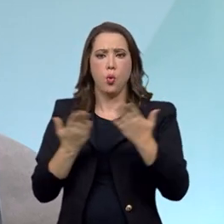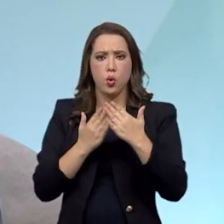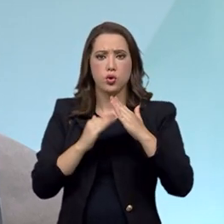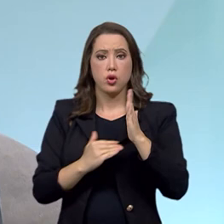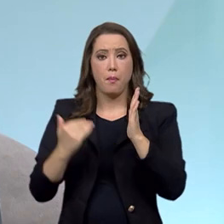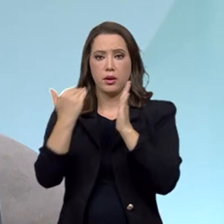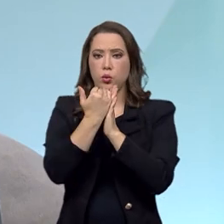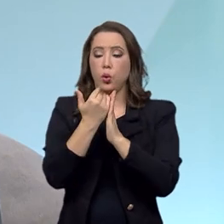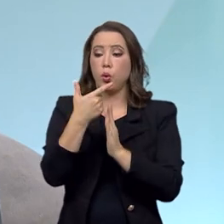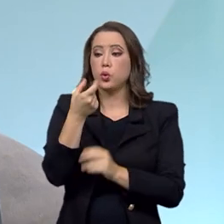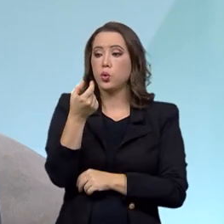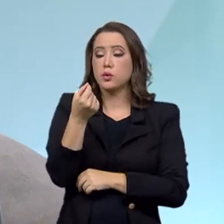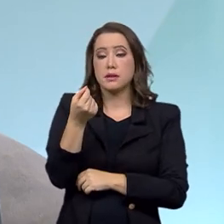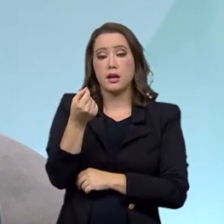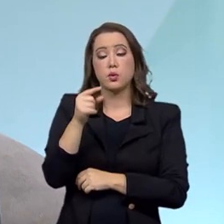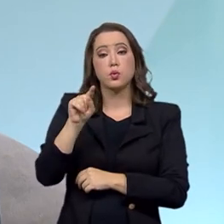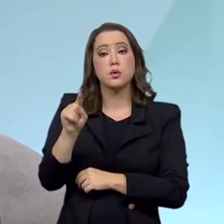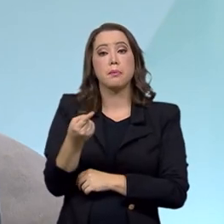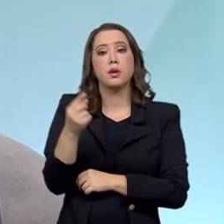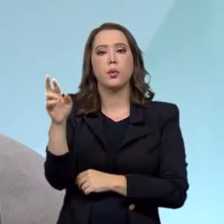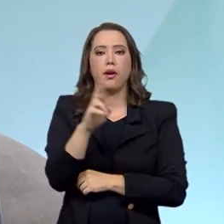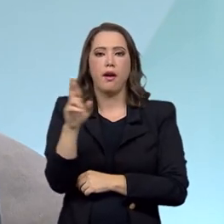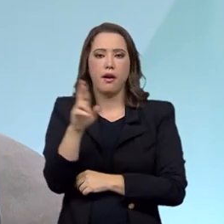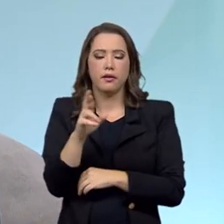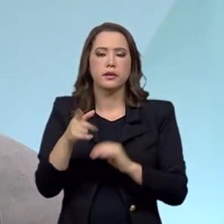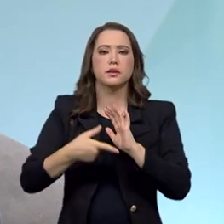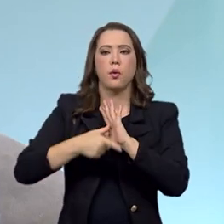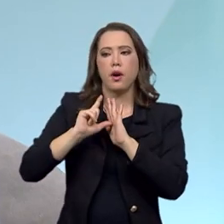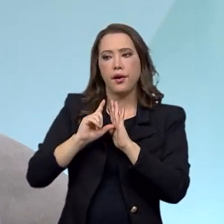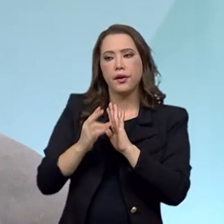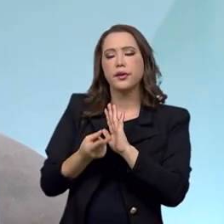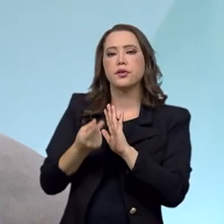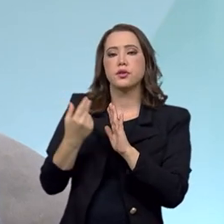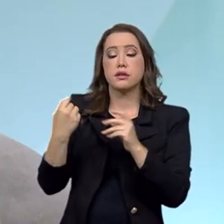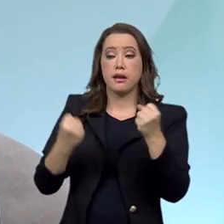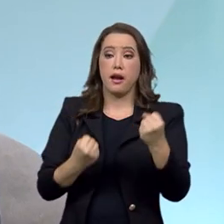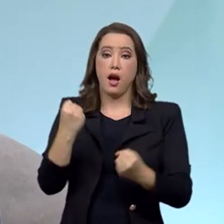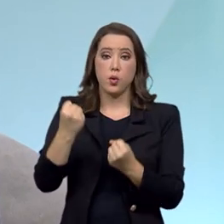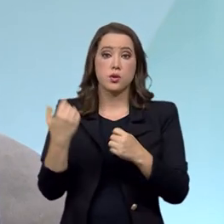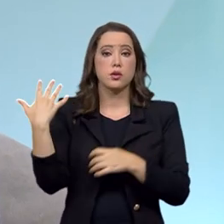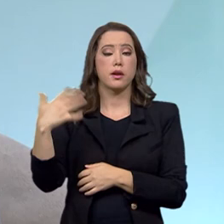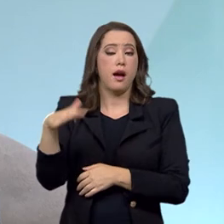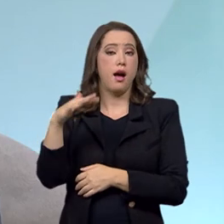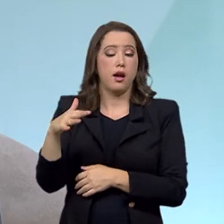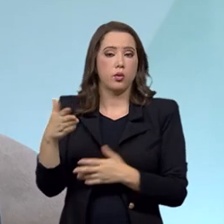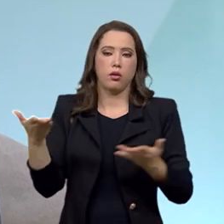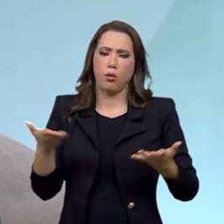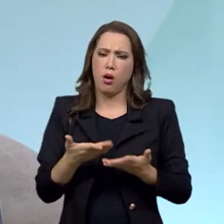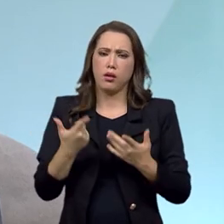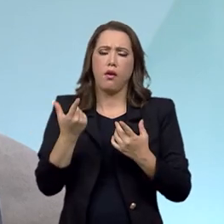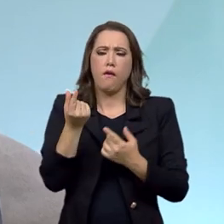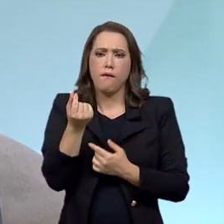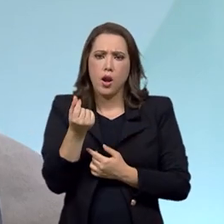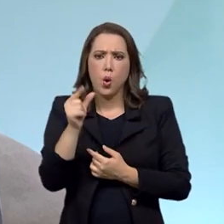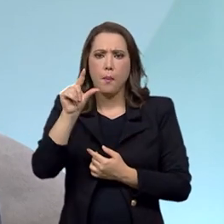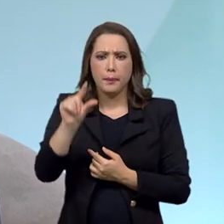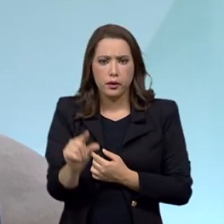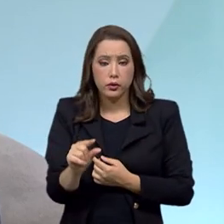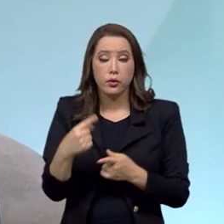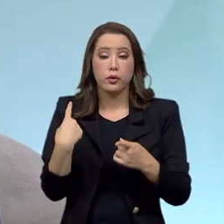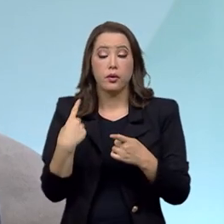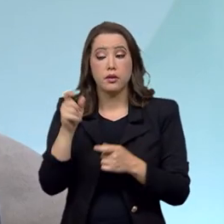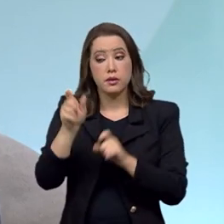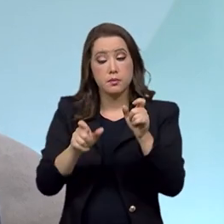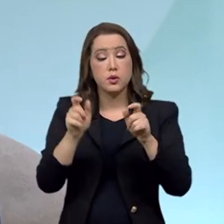e quando se tira o imposto, carros que poderiam custar muito mais caro acabam se tornando mais baratos e permitem que essas